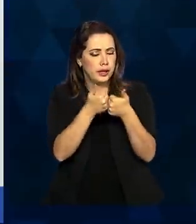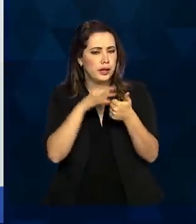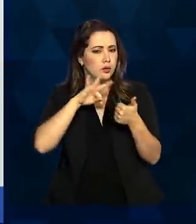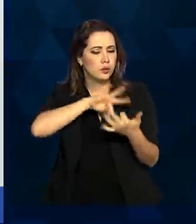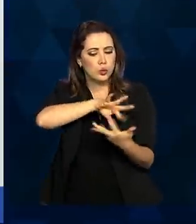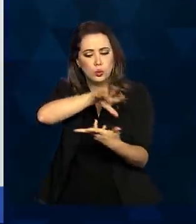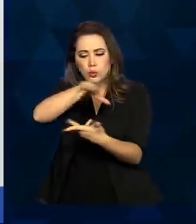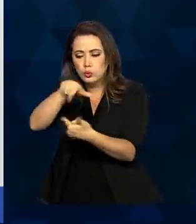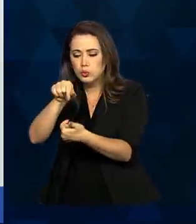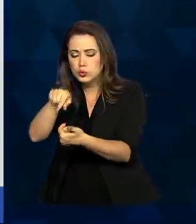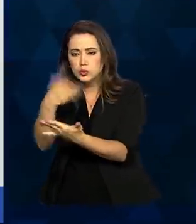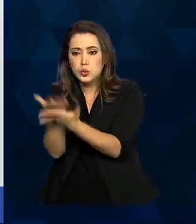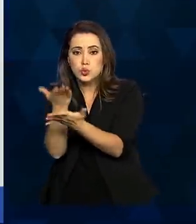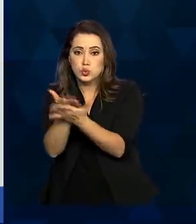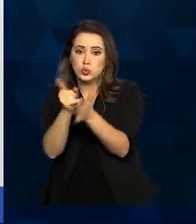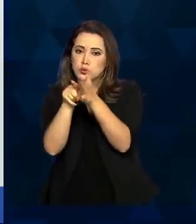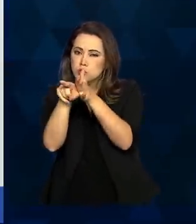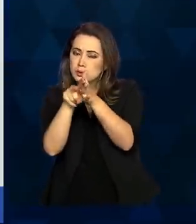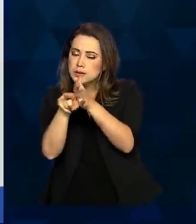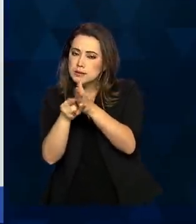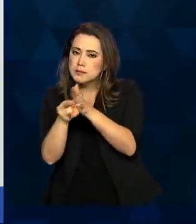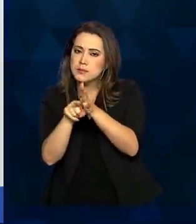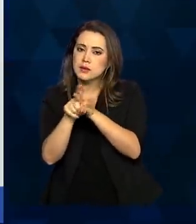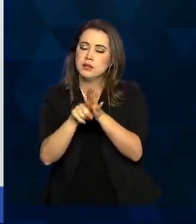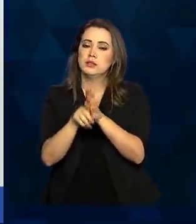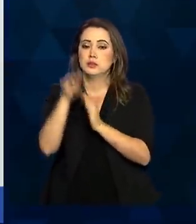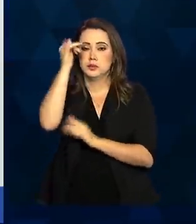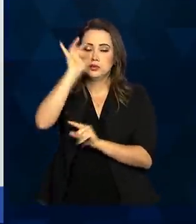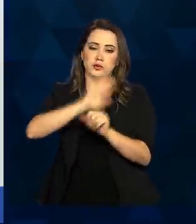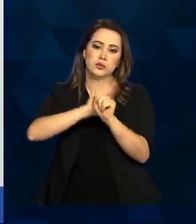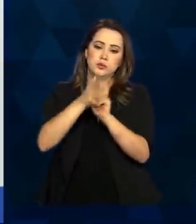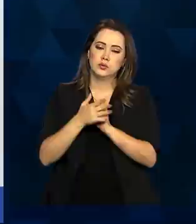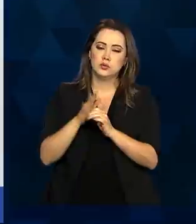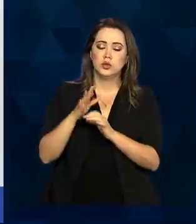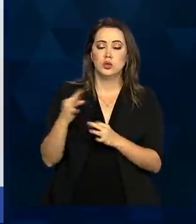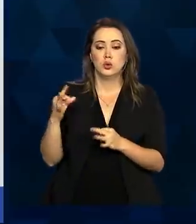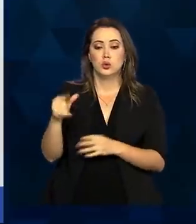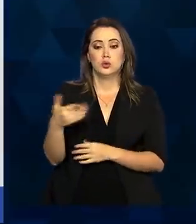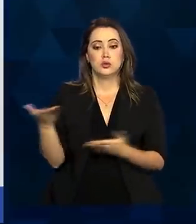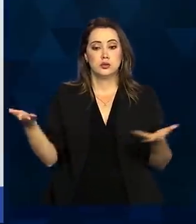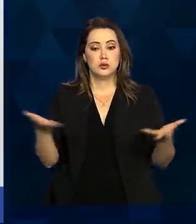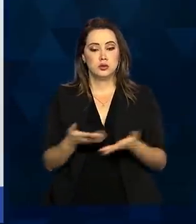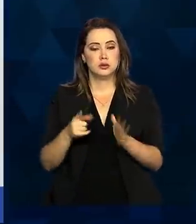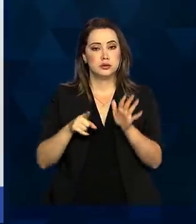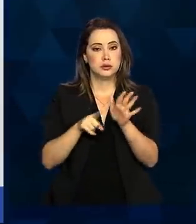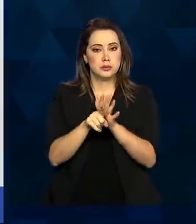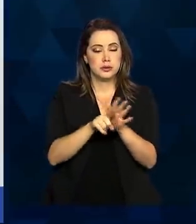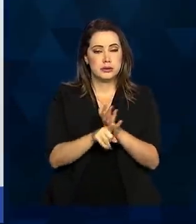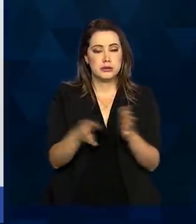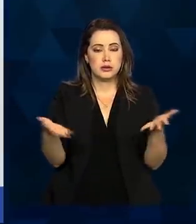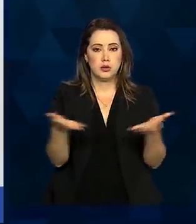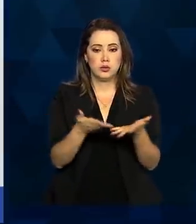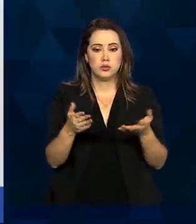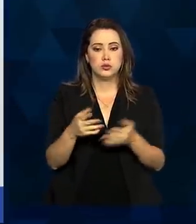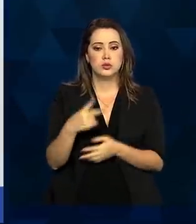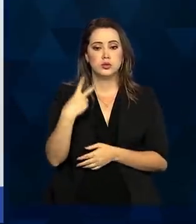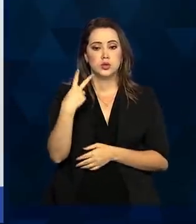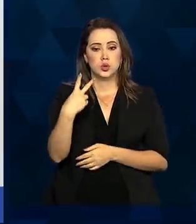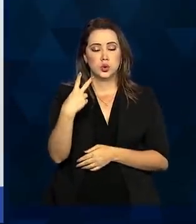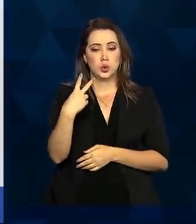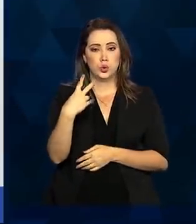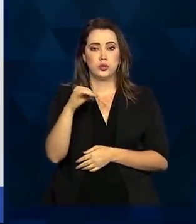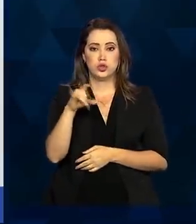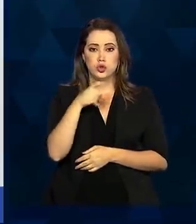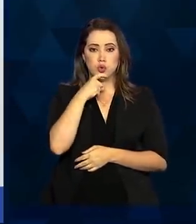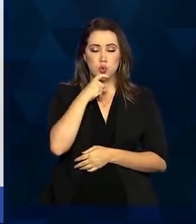mundo inteiro, ensaios clínicos de intervenção para a COVID, totalizando até o momento do levantamento feito, 2 de julho,